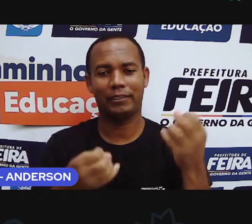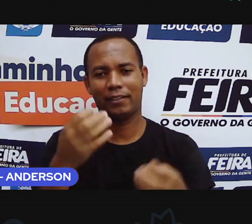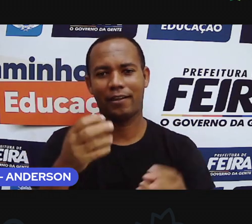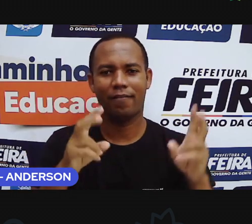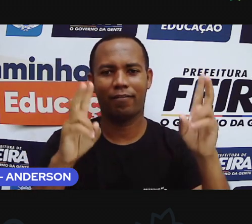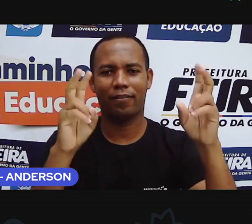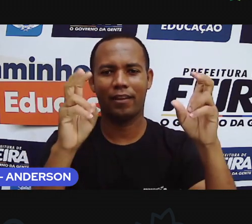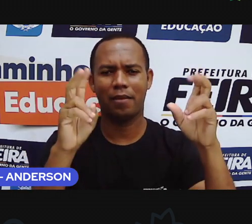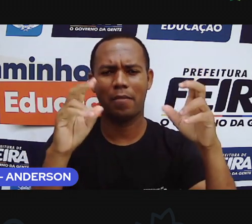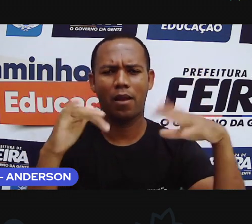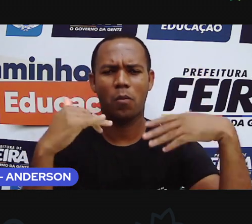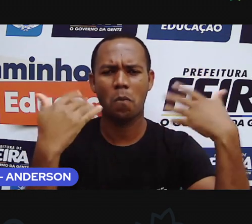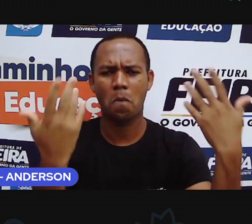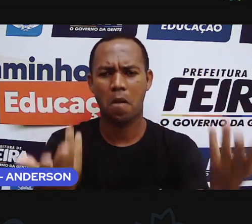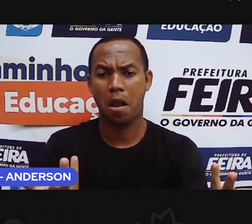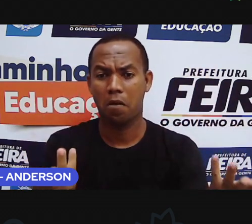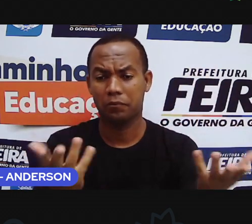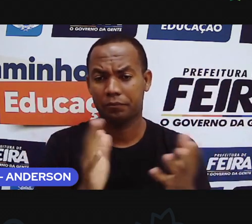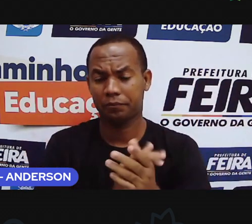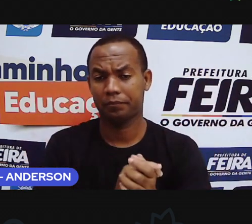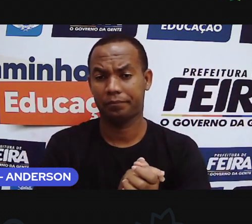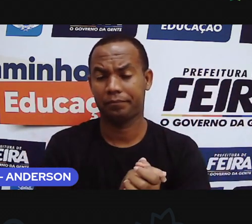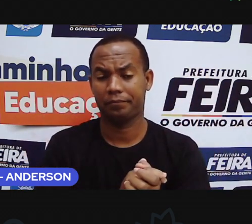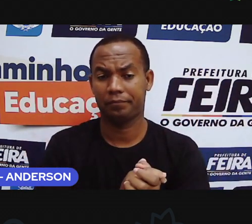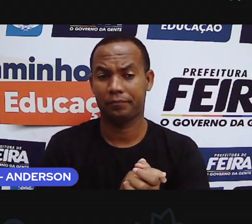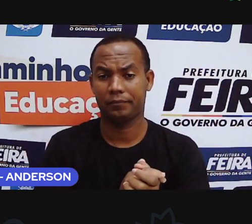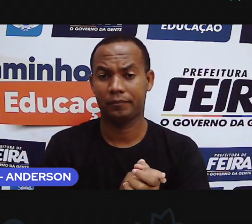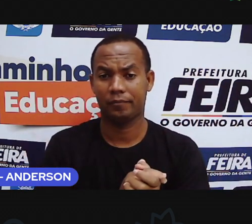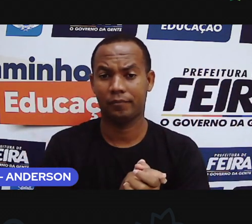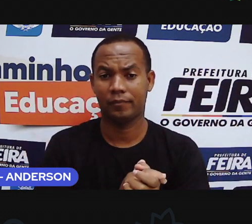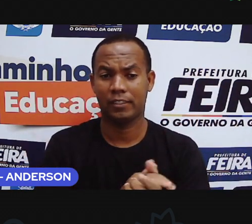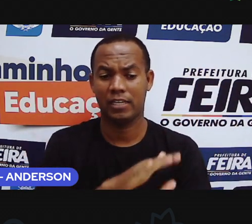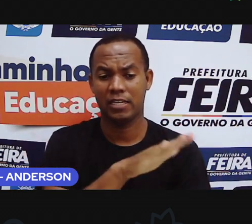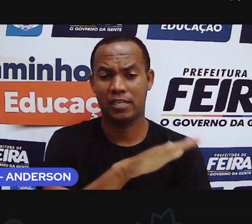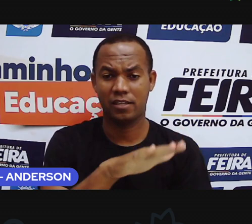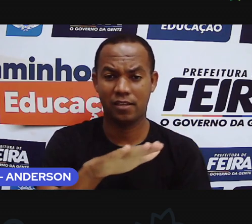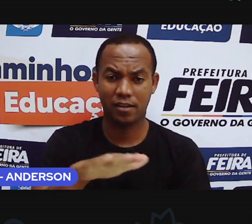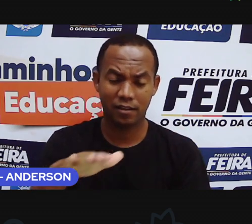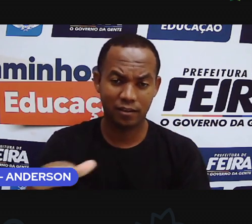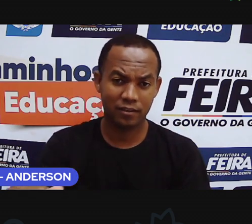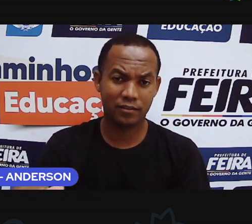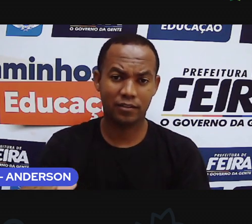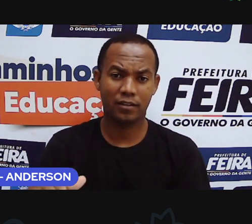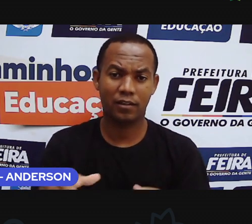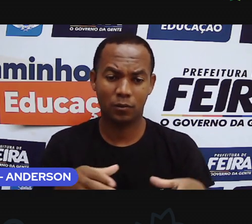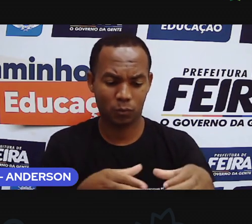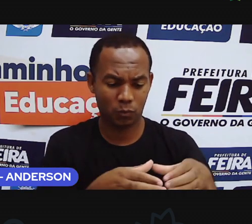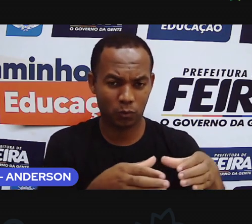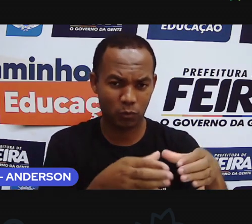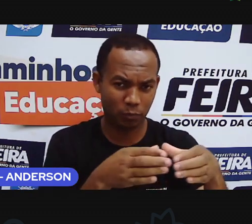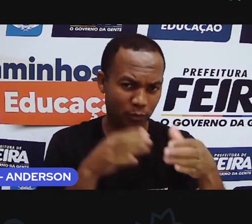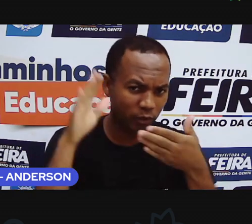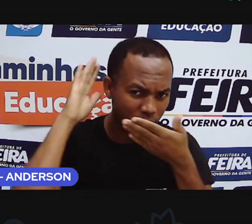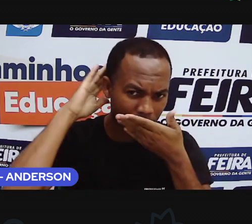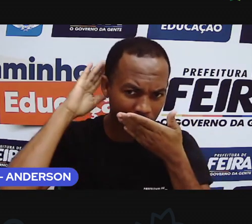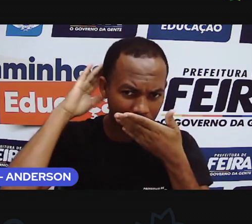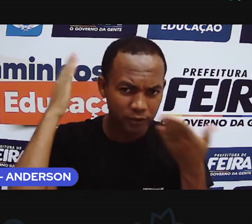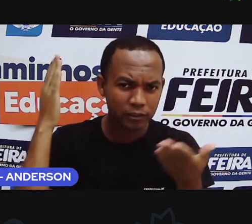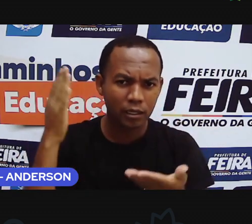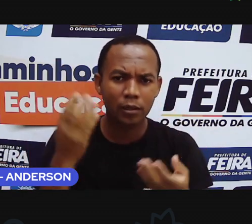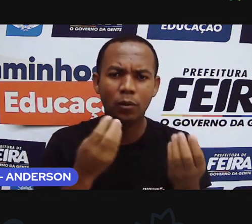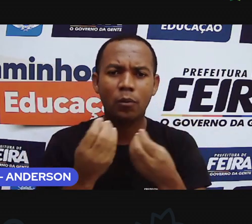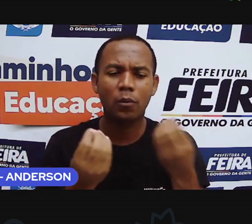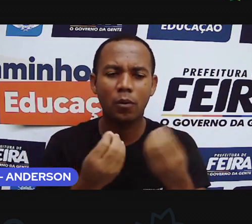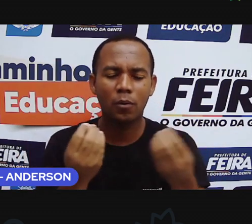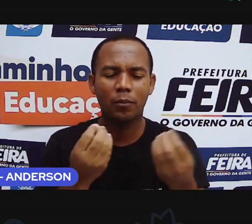hoje de ciências humanas, né? Vamos falar sobre as crianças indígenas, né? Porque, obviamente, ninguém nasce grande, né? A prova